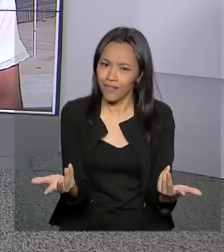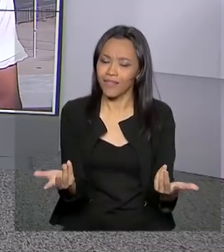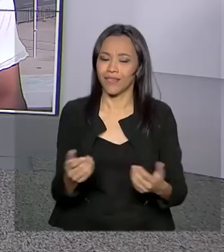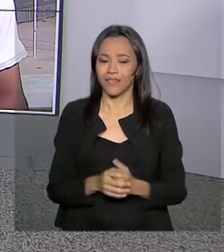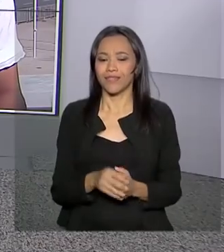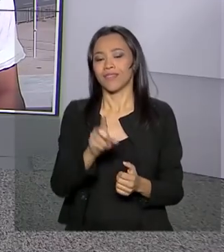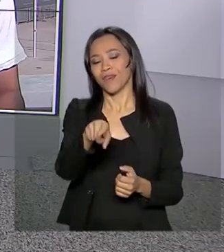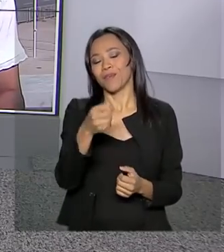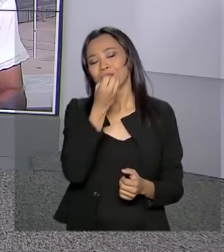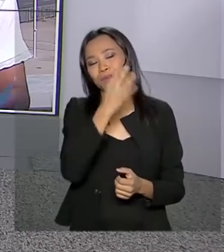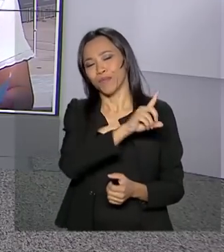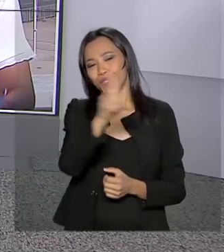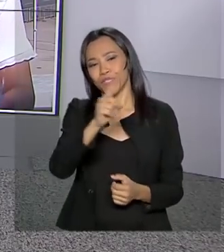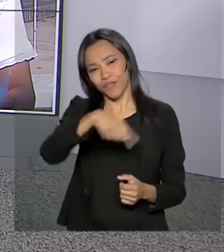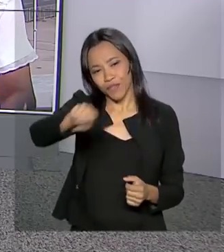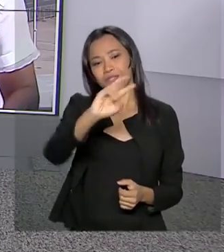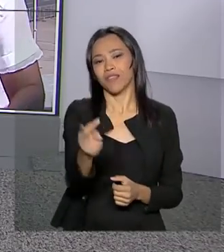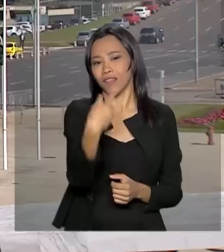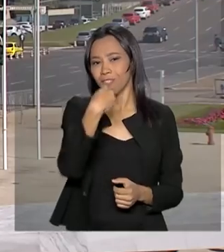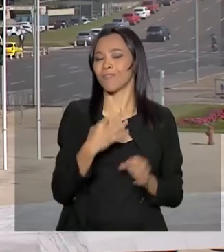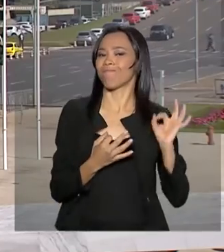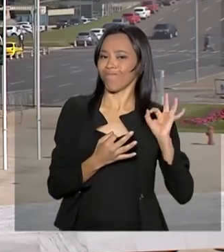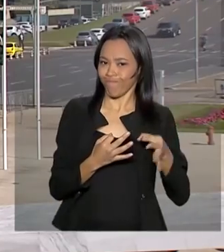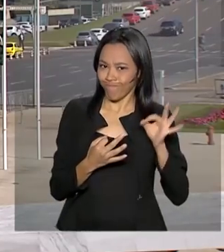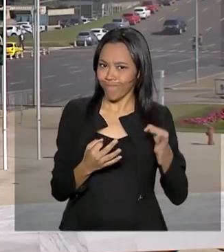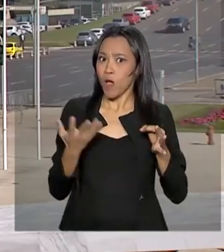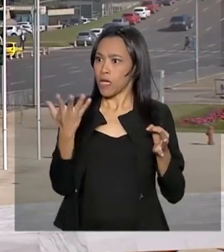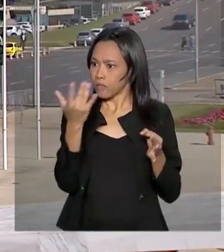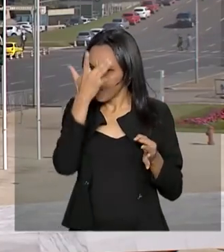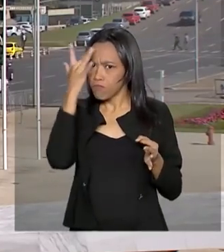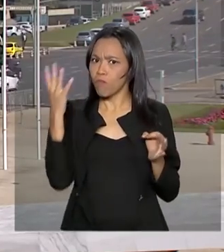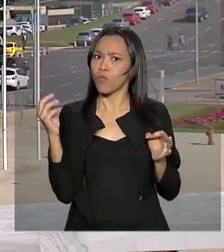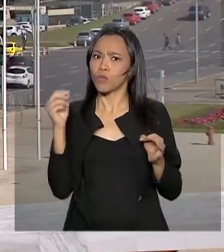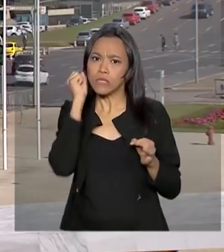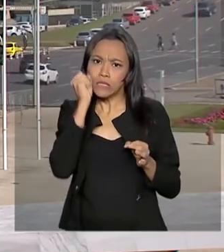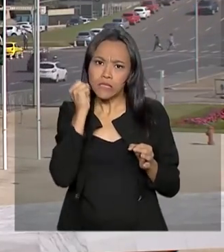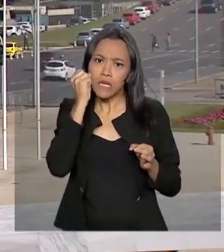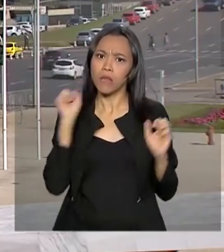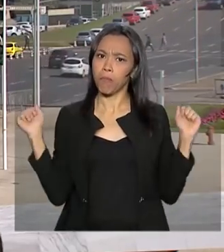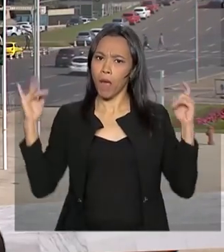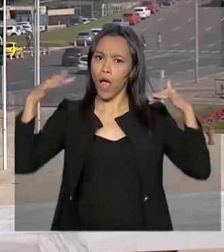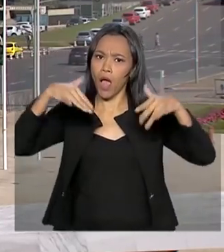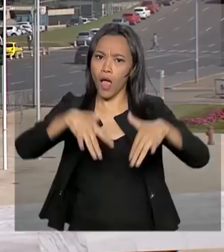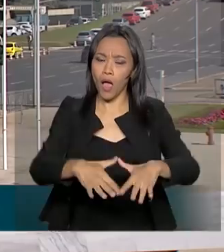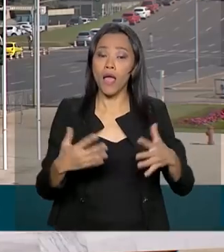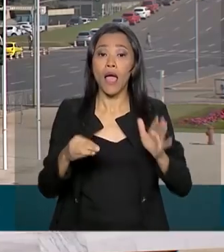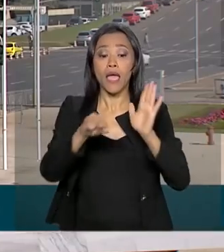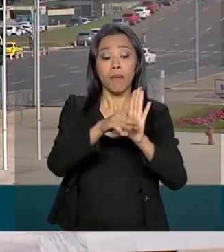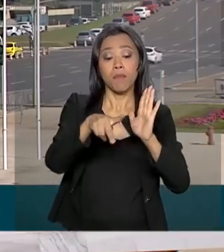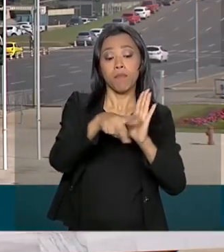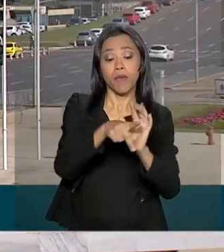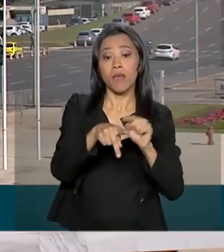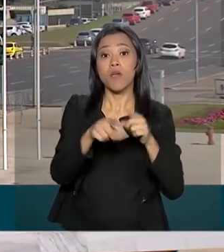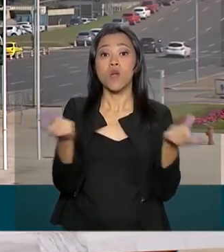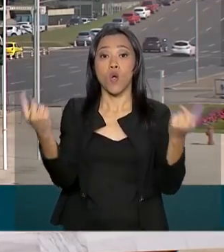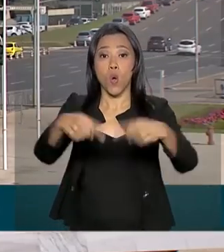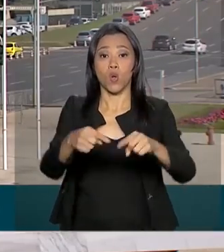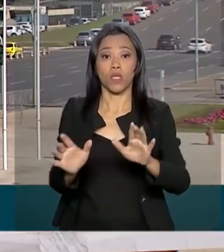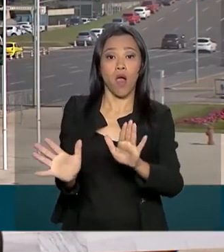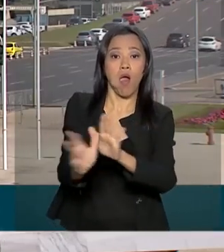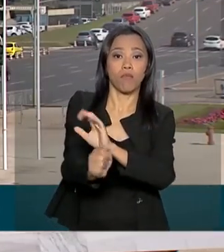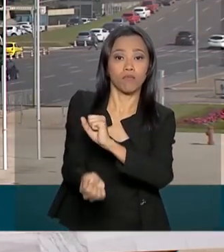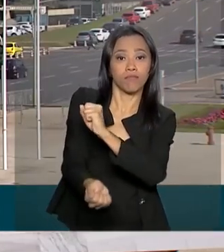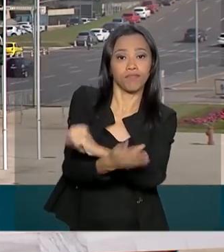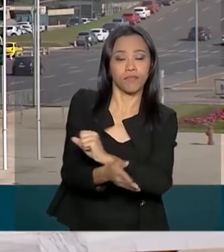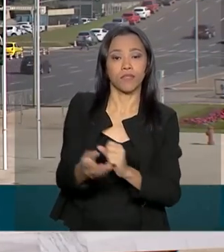Bom dia a você e a quem nos assiste. Isso mesmo. Viu casa cheia lá no Senado. A MP que combate fraudes no INSS foi aprovada